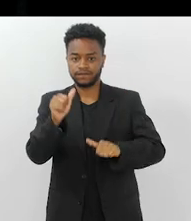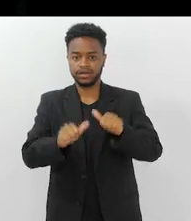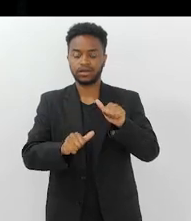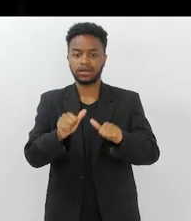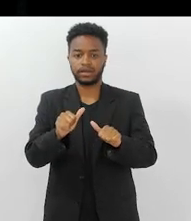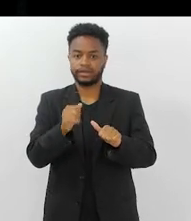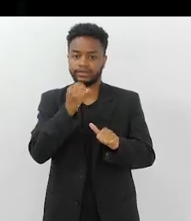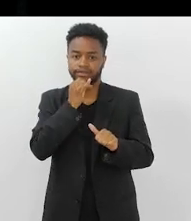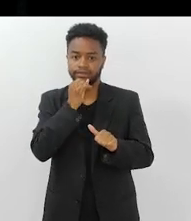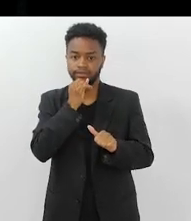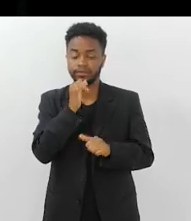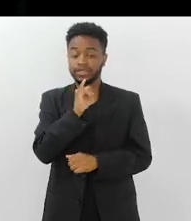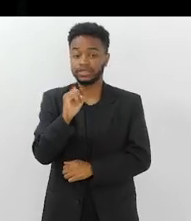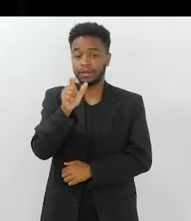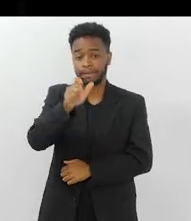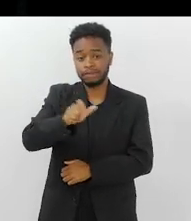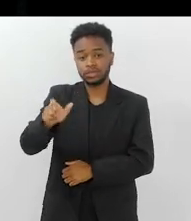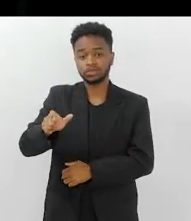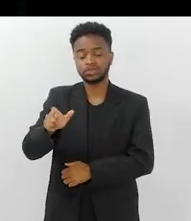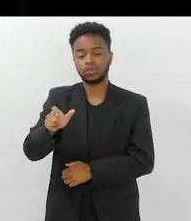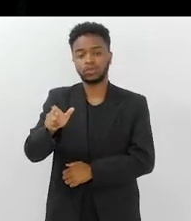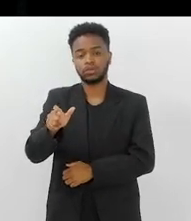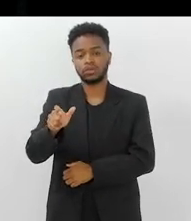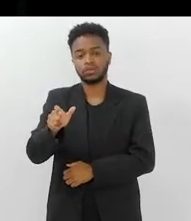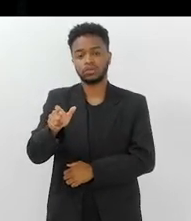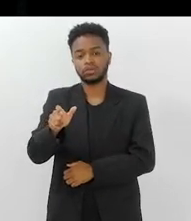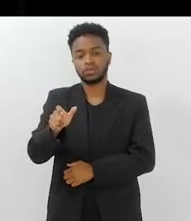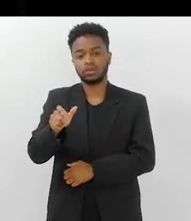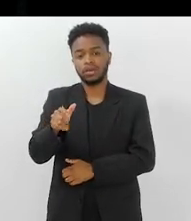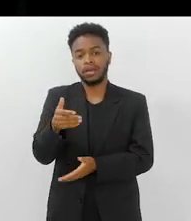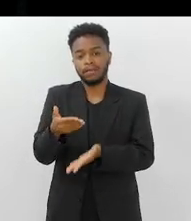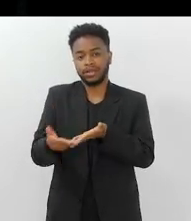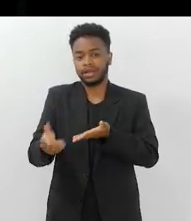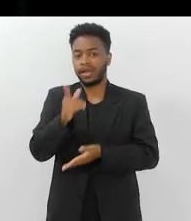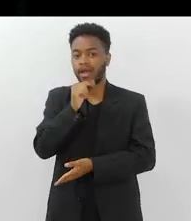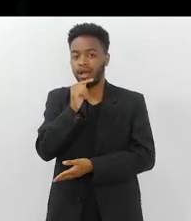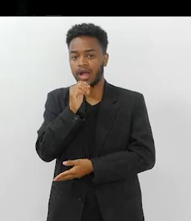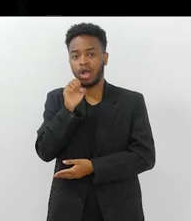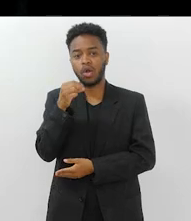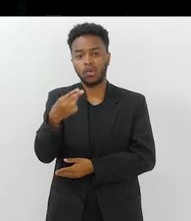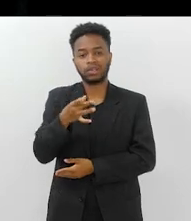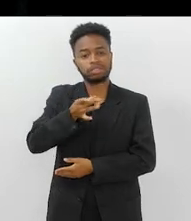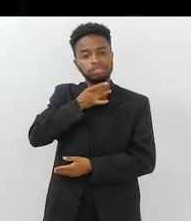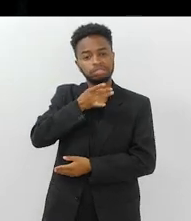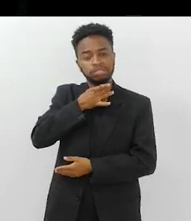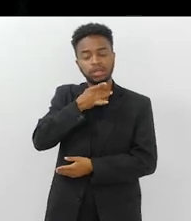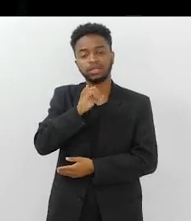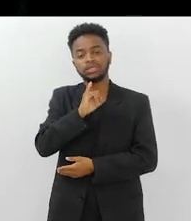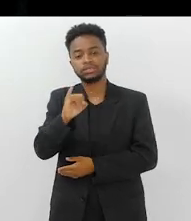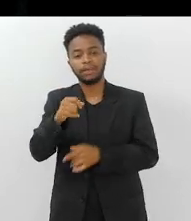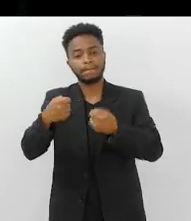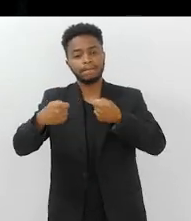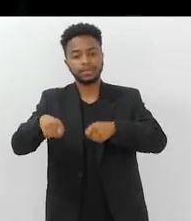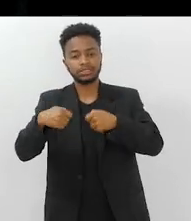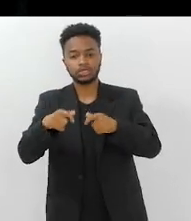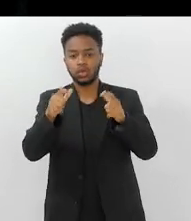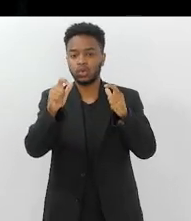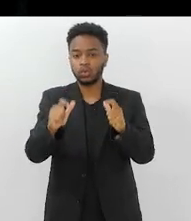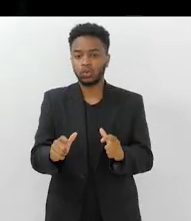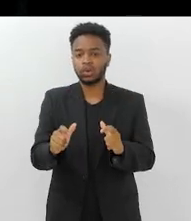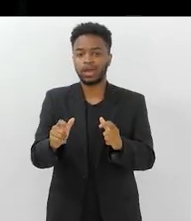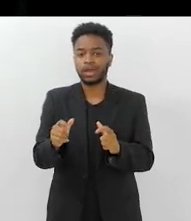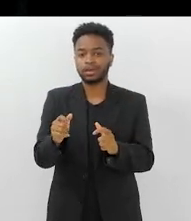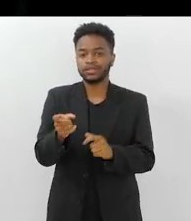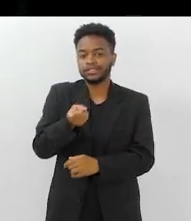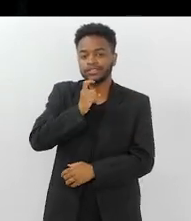avaliar, por exemplo, se um idoso está perdendo muito líquido, Se está com muita sede, se está precisando de um ambiente